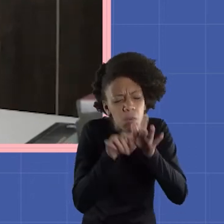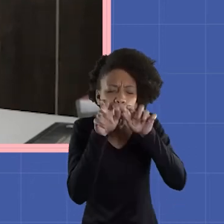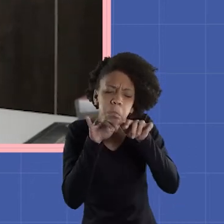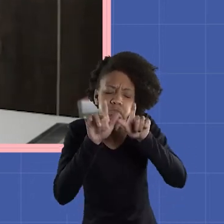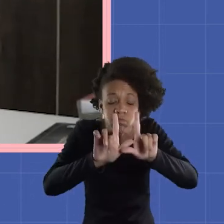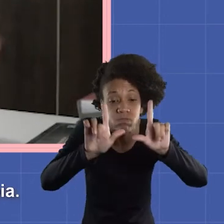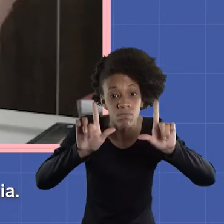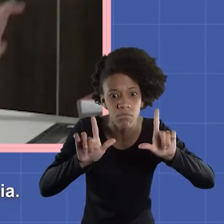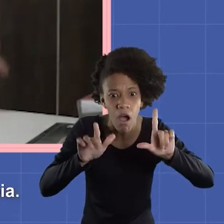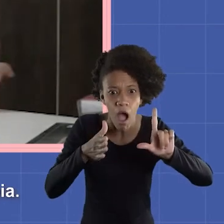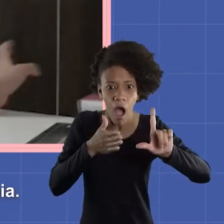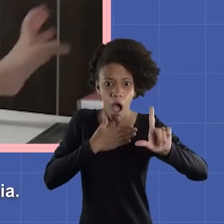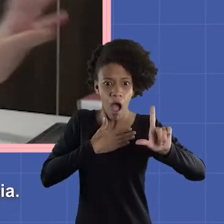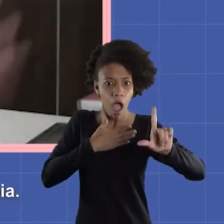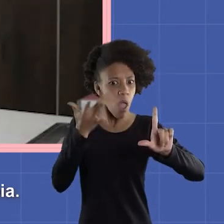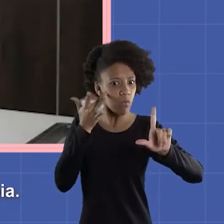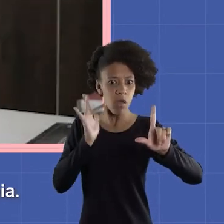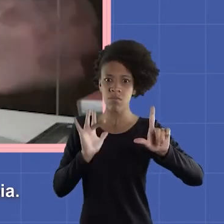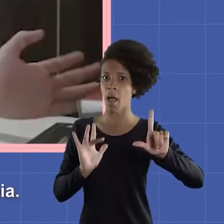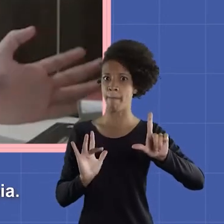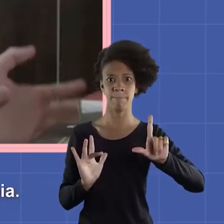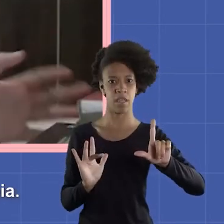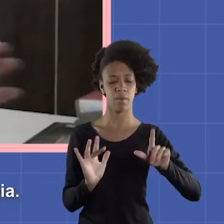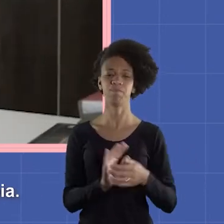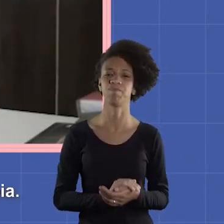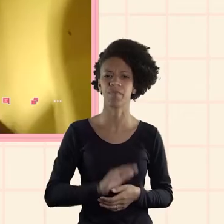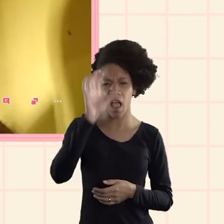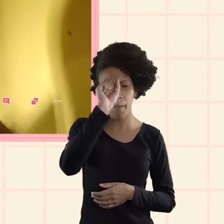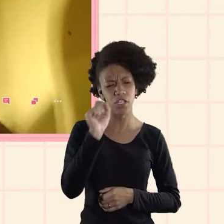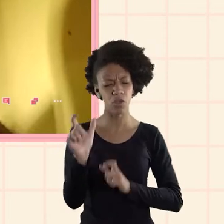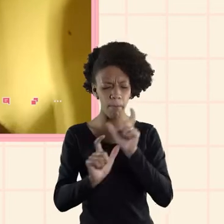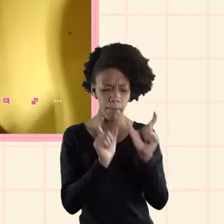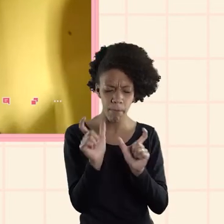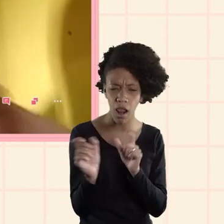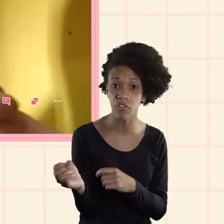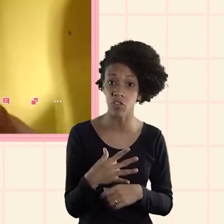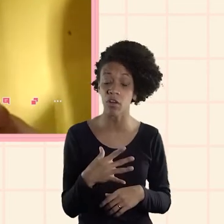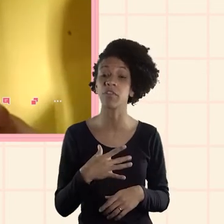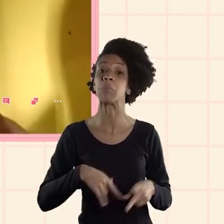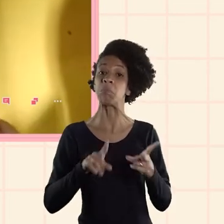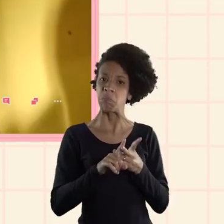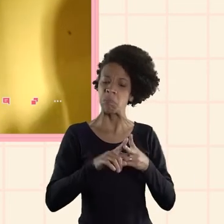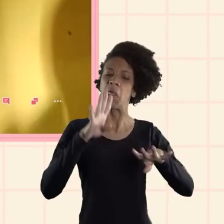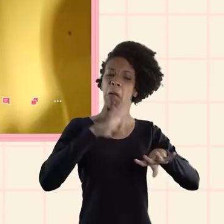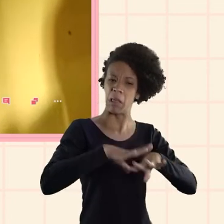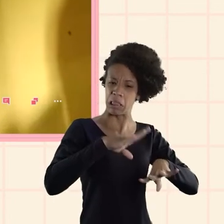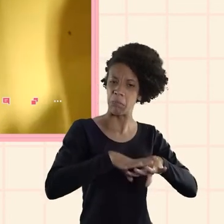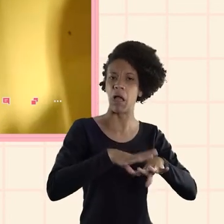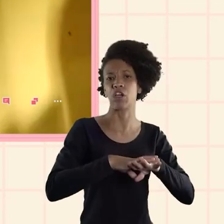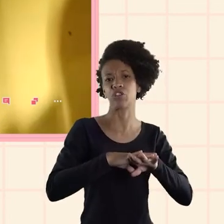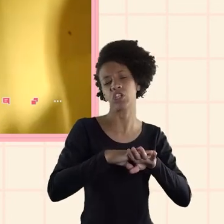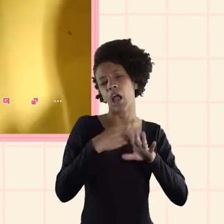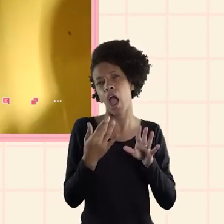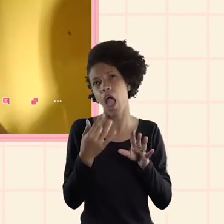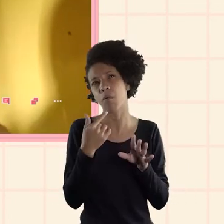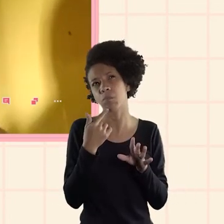pesquiso na internet e aí vem assim uma coisa que eu não sabia Aprendi novas palavras aprendi novas contas de